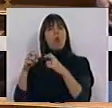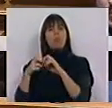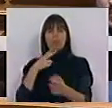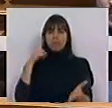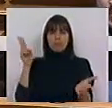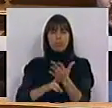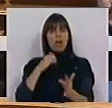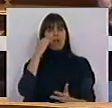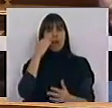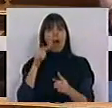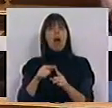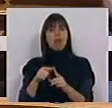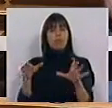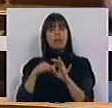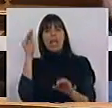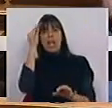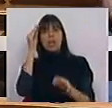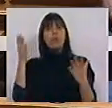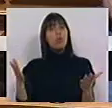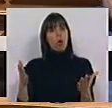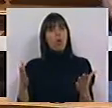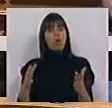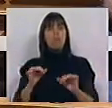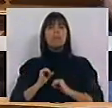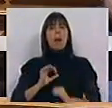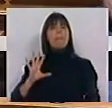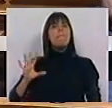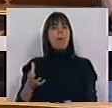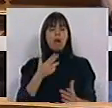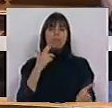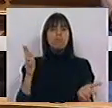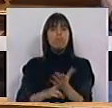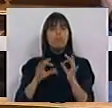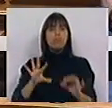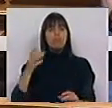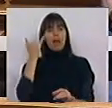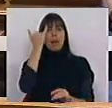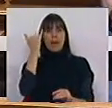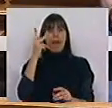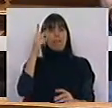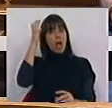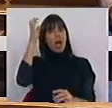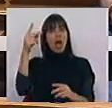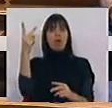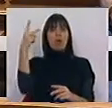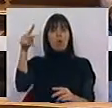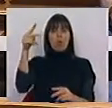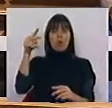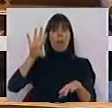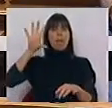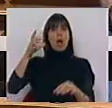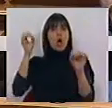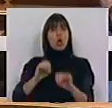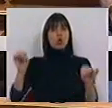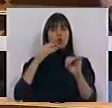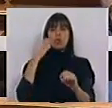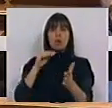sério no que toca ao interior do nosso país, é um facto que os distritos de Bragança e Vila Real foram os únicos do país que